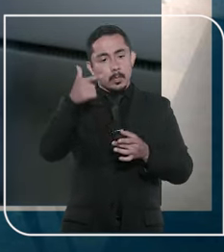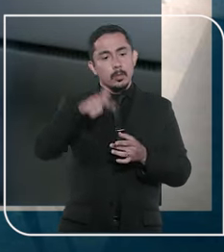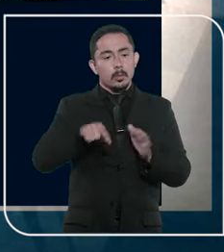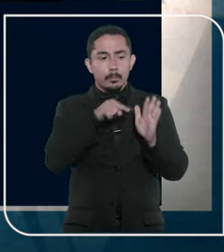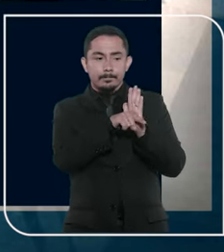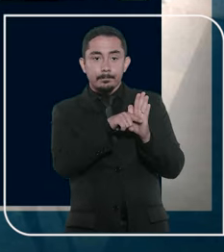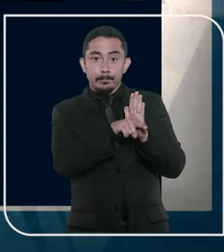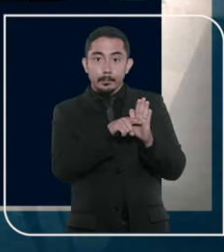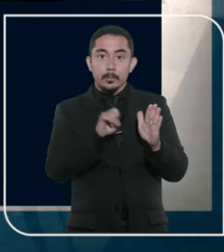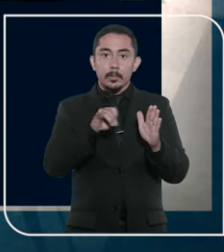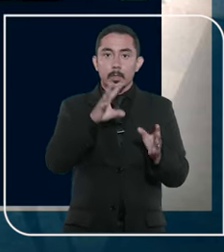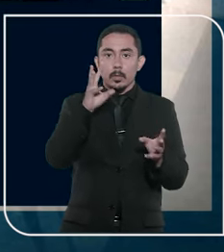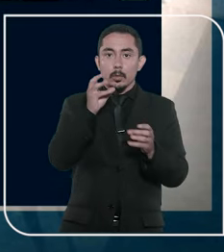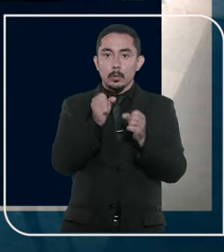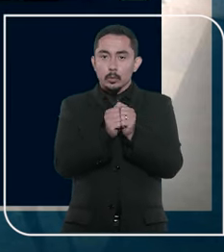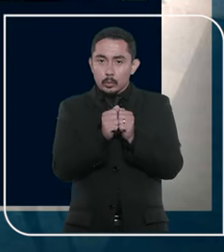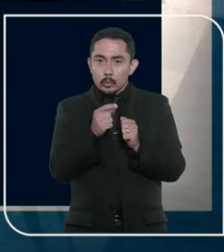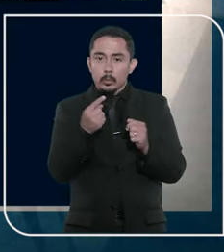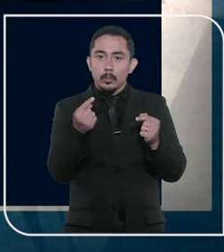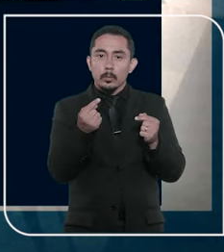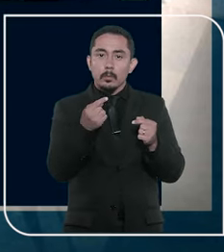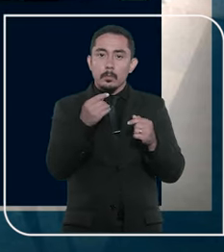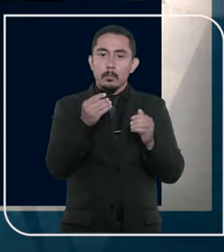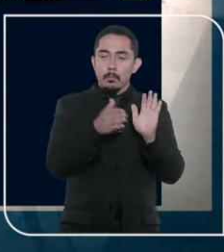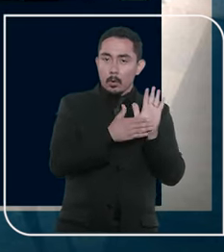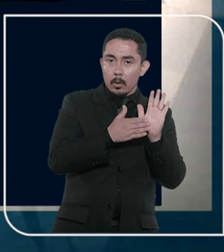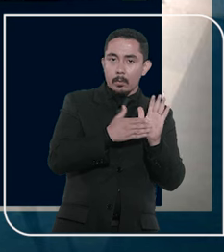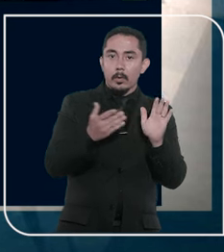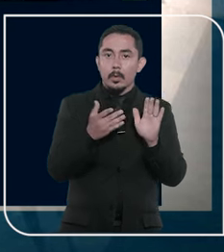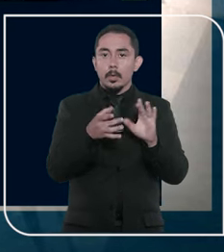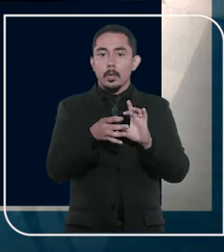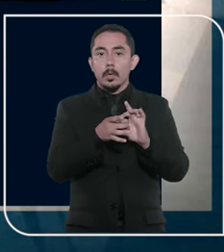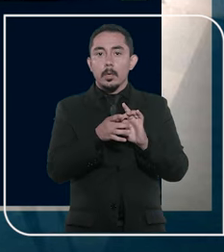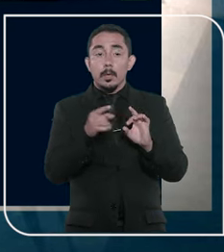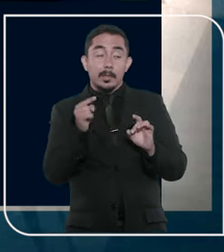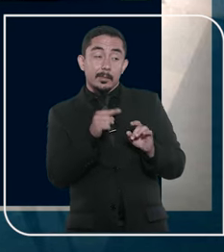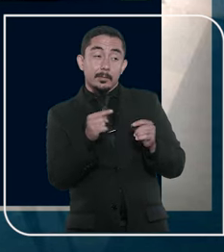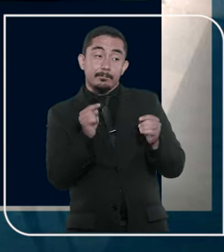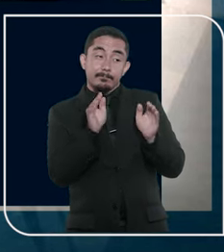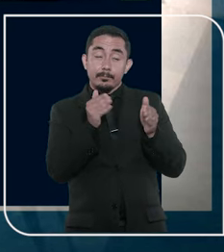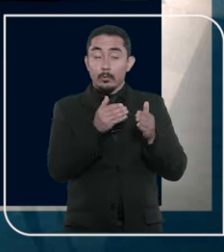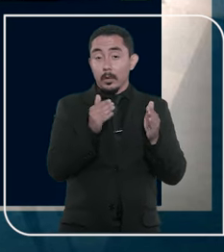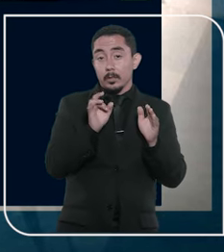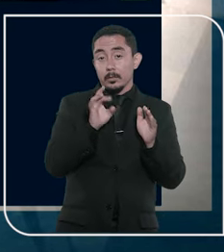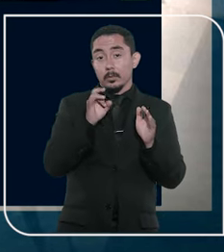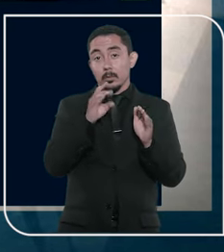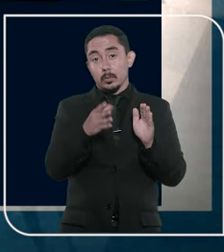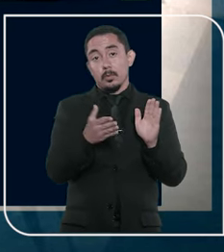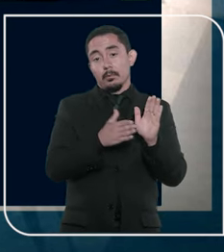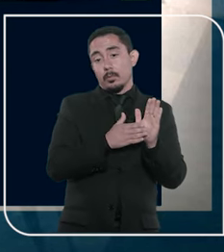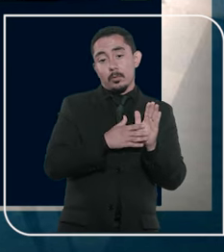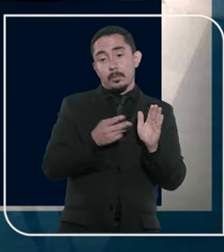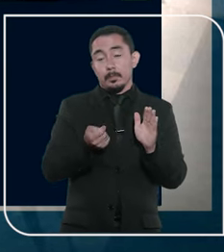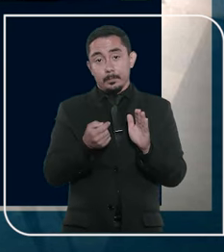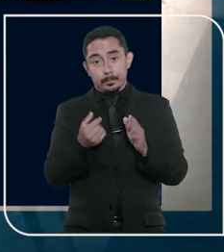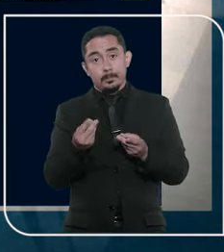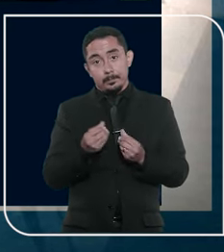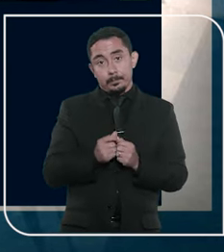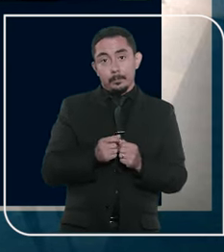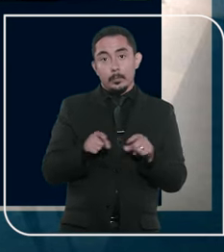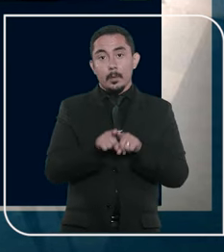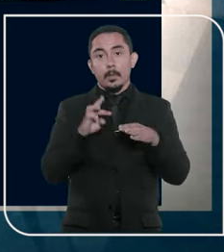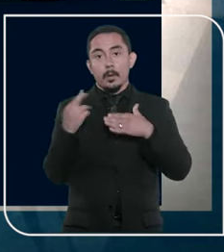acusado, mas autoriza a revisão criminal quando o conjunto probatório se limita à sua declaração e a testemunhos sem outras